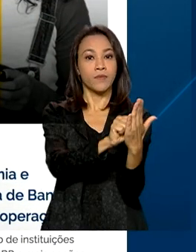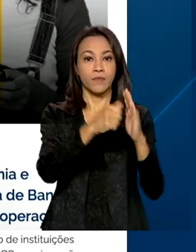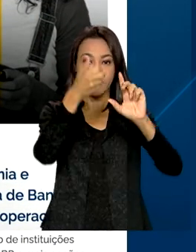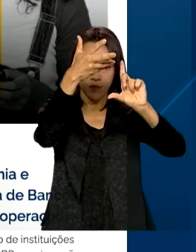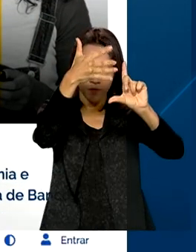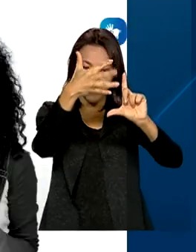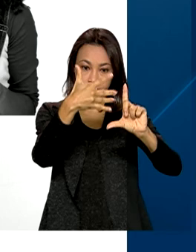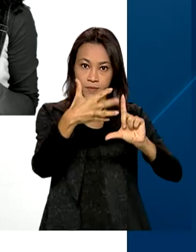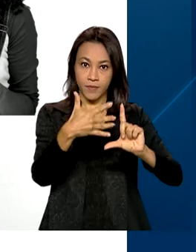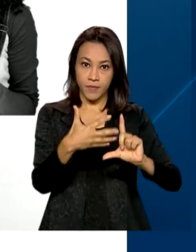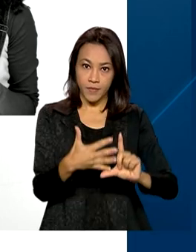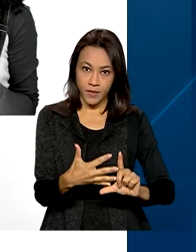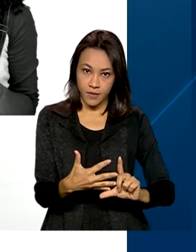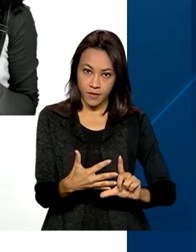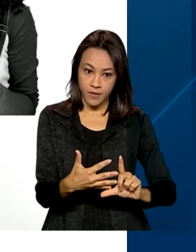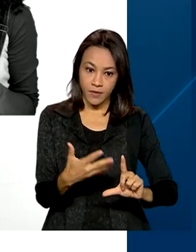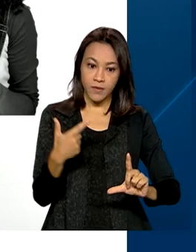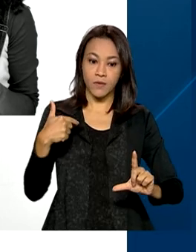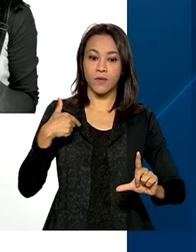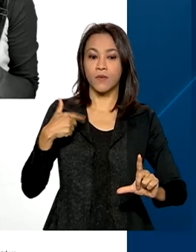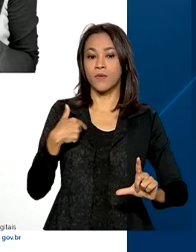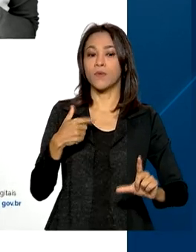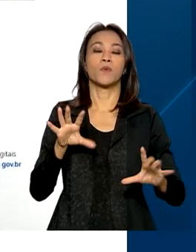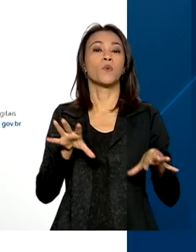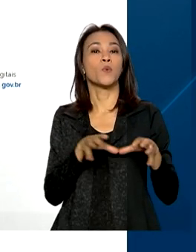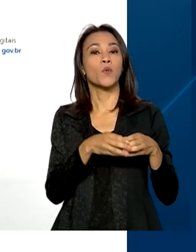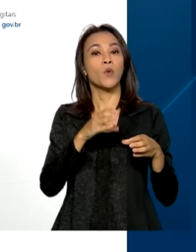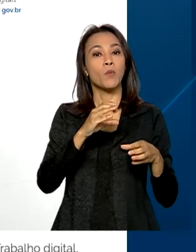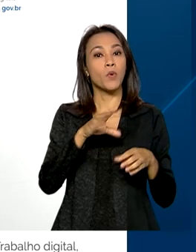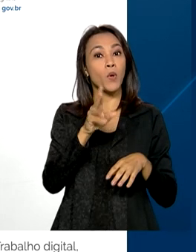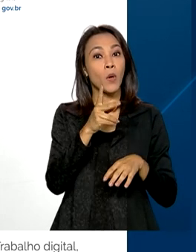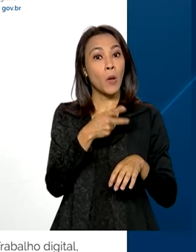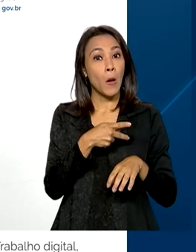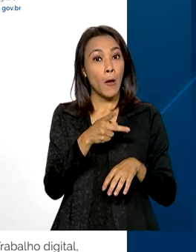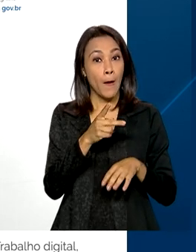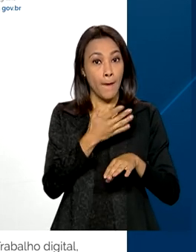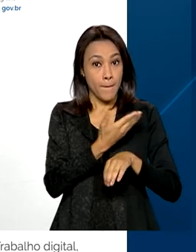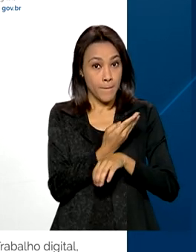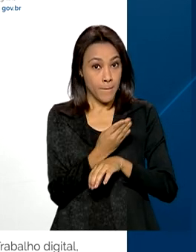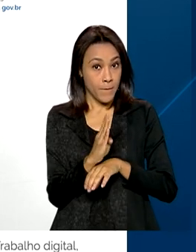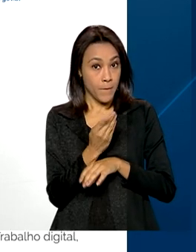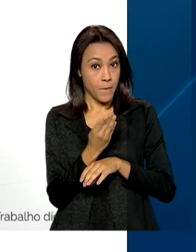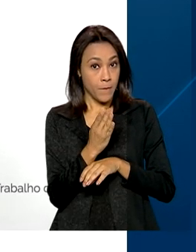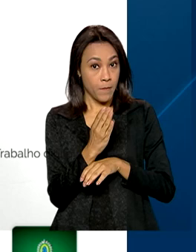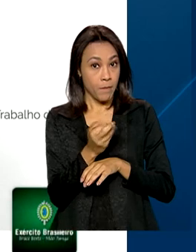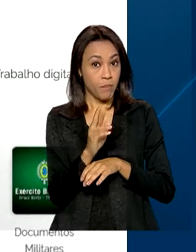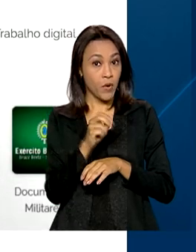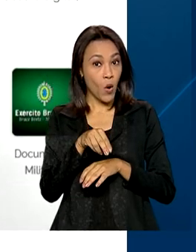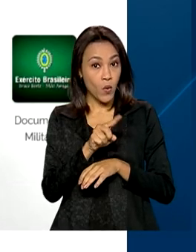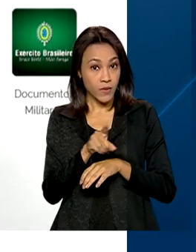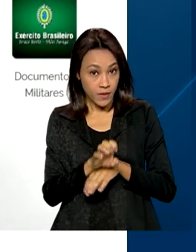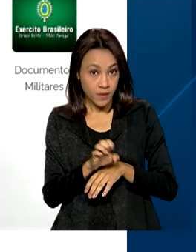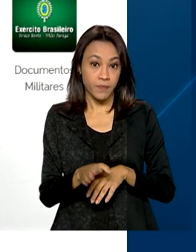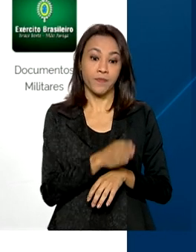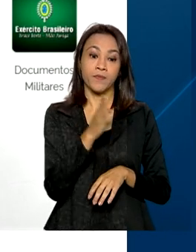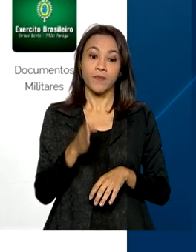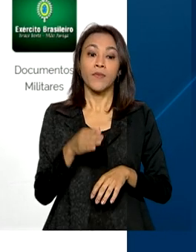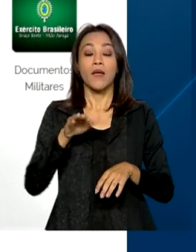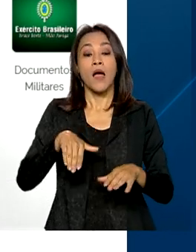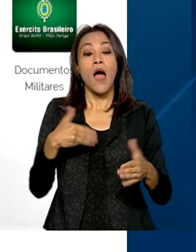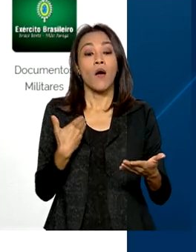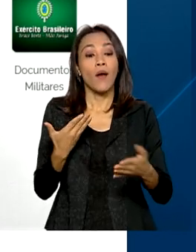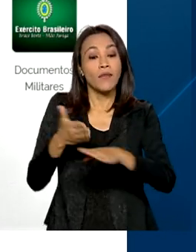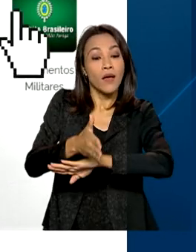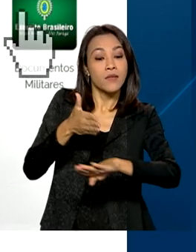recebe a classificação bronze. Com ela, é possível ter acesso a diversos serviços e informações. Mas a partir de agora, para ter